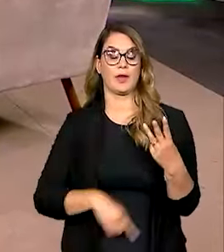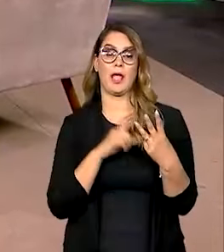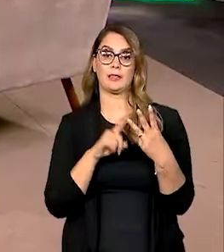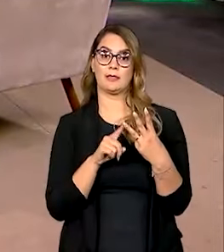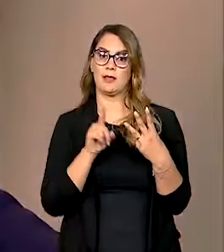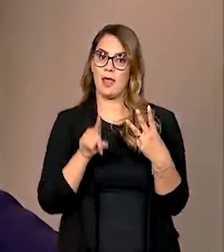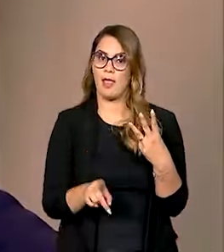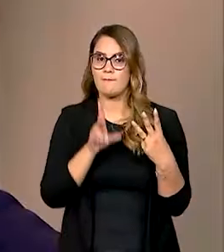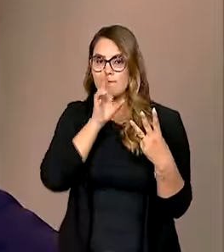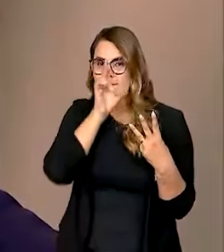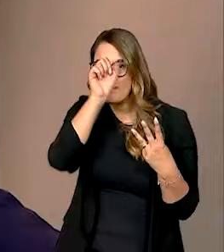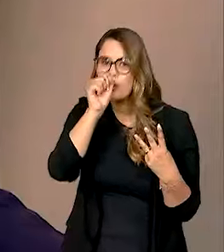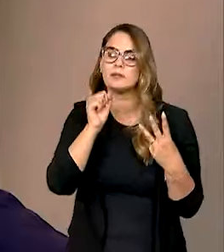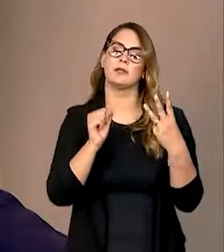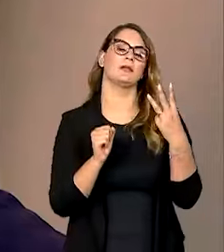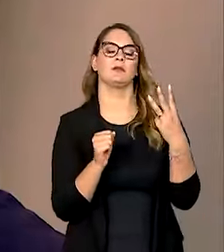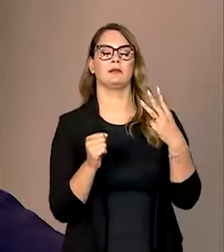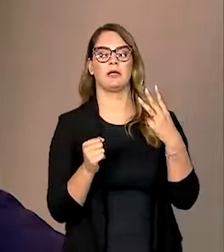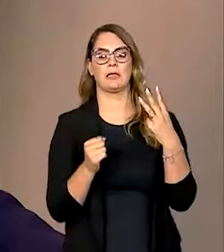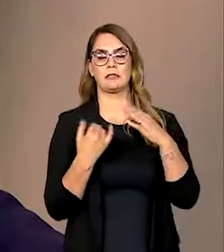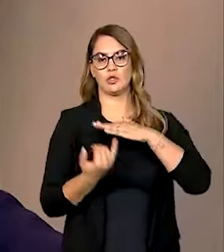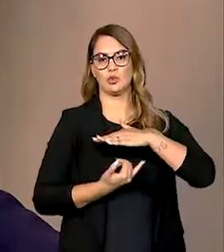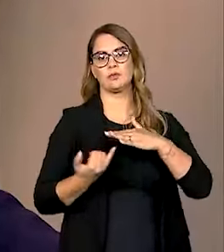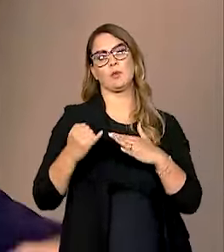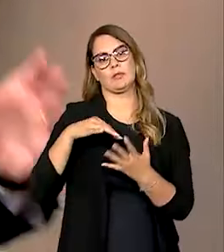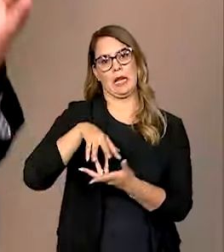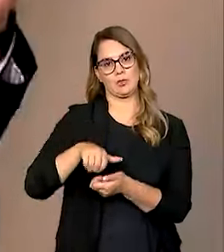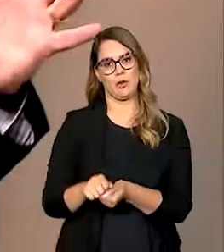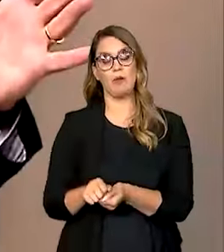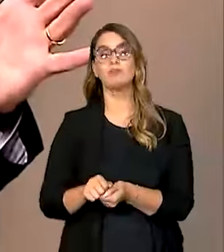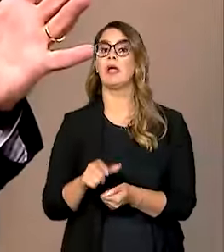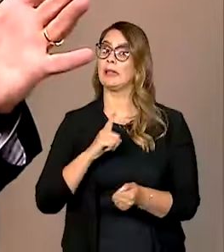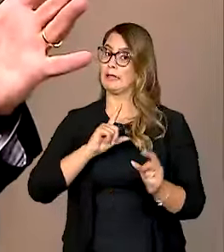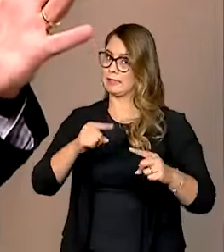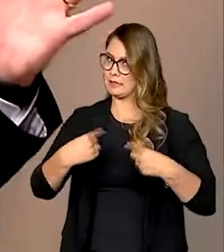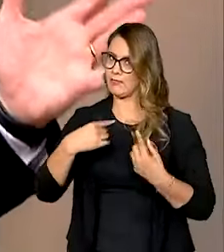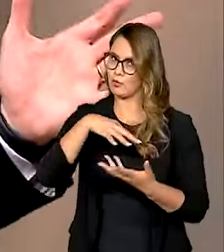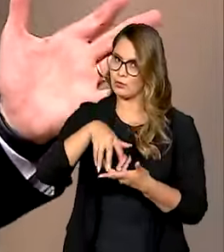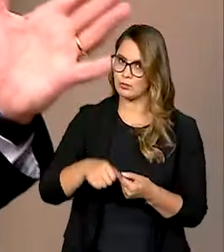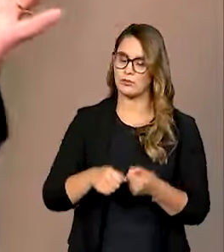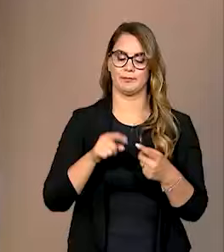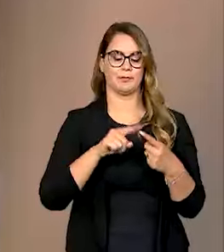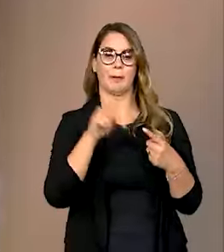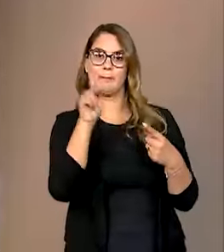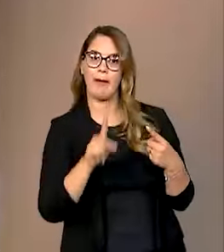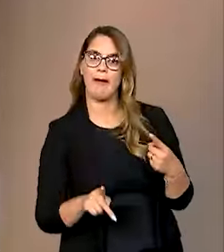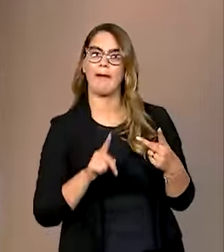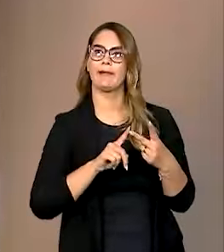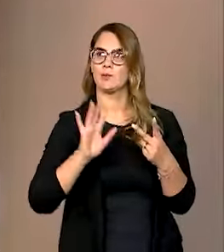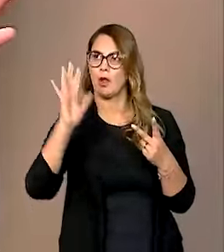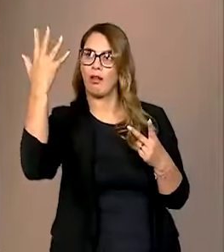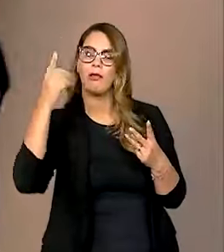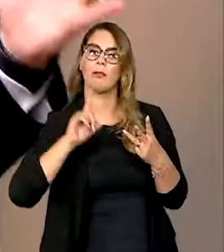é o fortalecimento das instituições internacionais. Porque o presidente tem dito, olha, nós temos desafios globais. A paz, a mudança